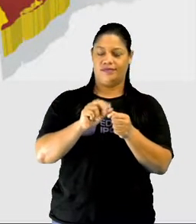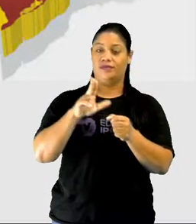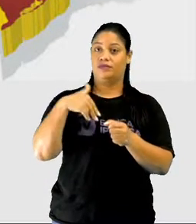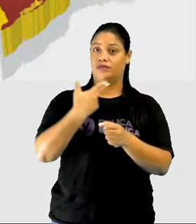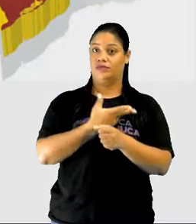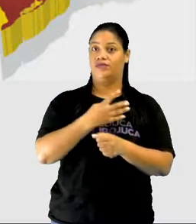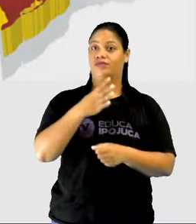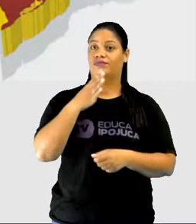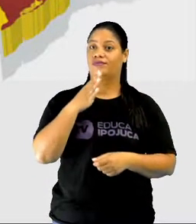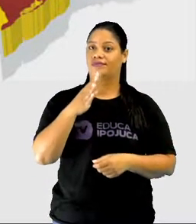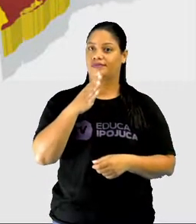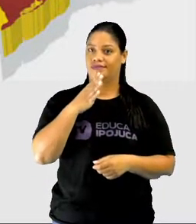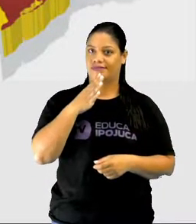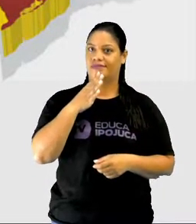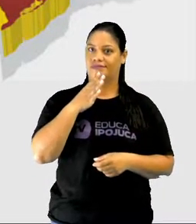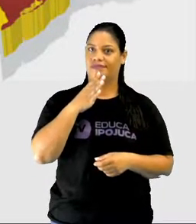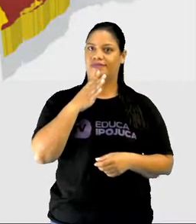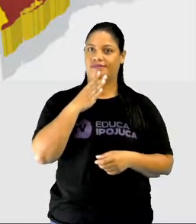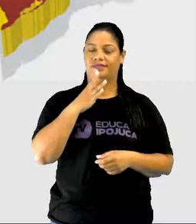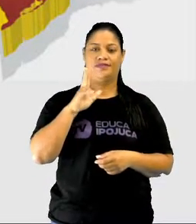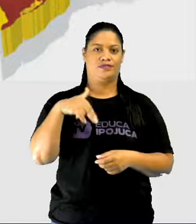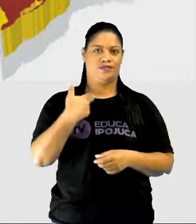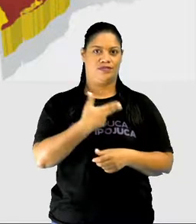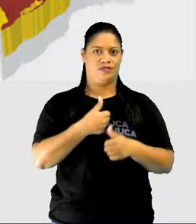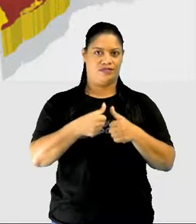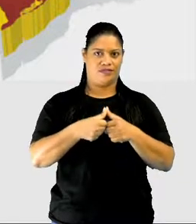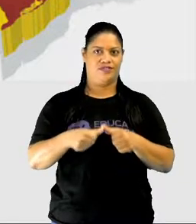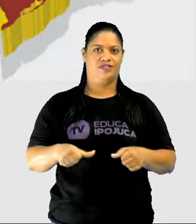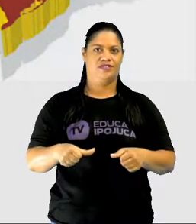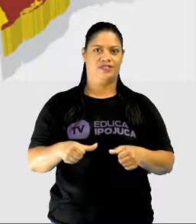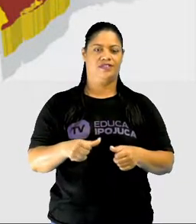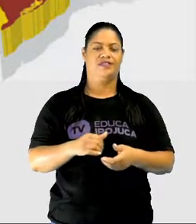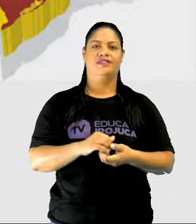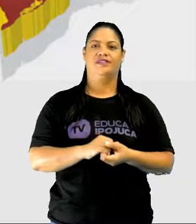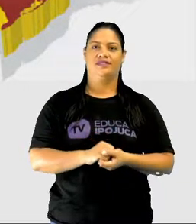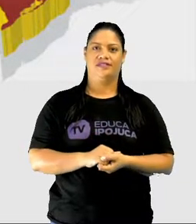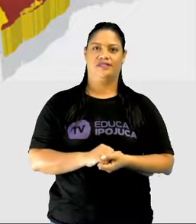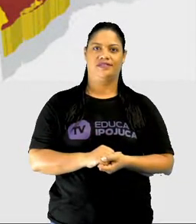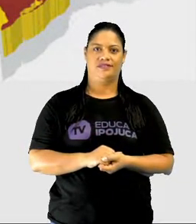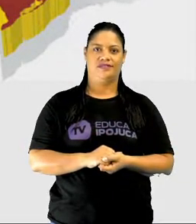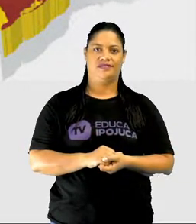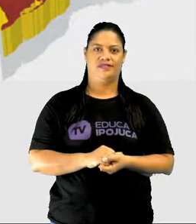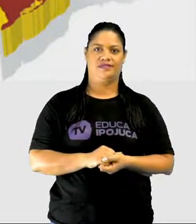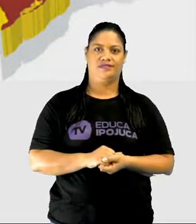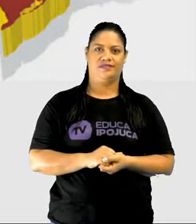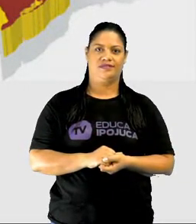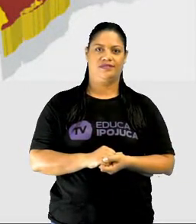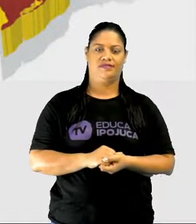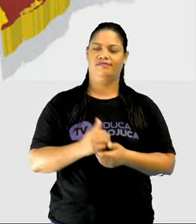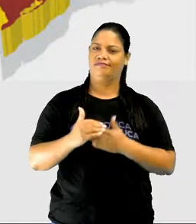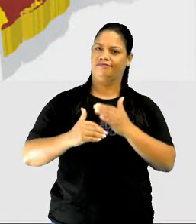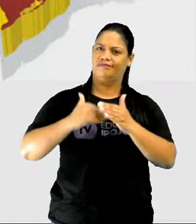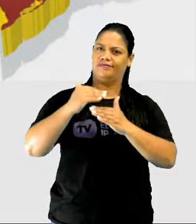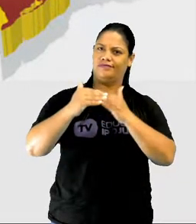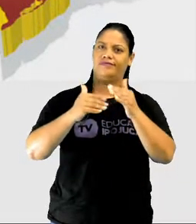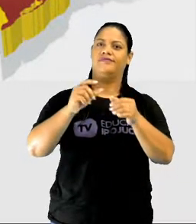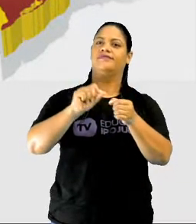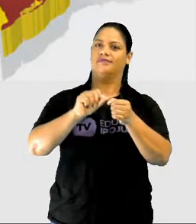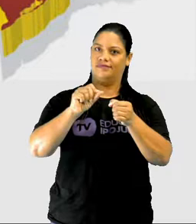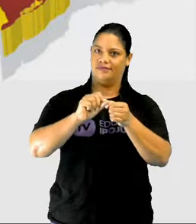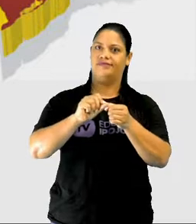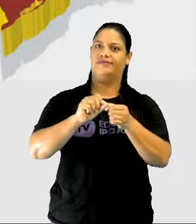a gente tem que conhecer aonde a gente está colocado dentro desse processo de formação.